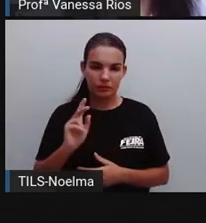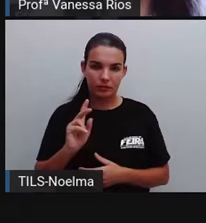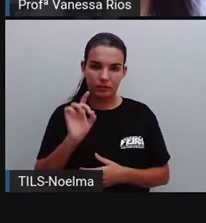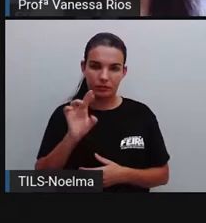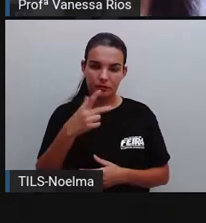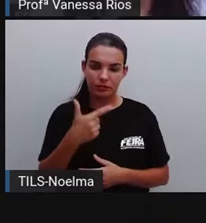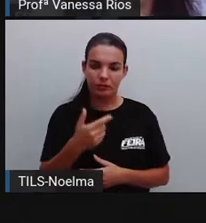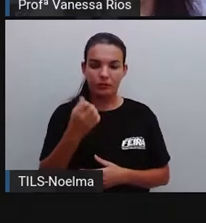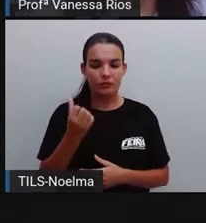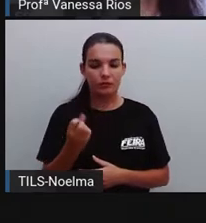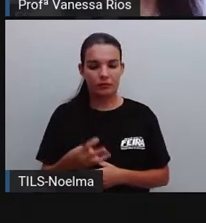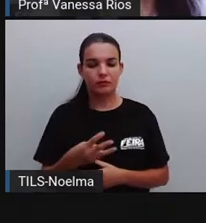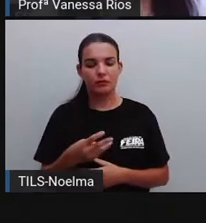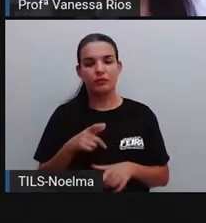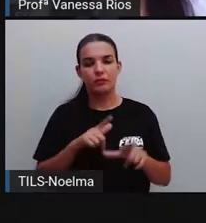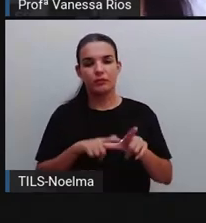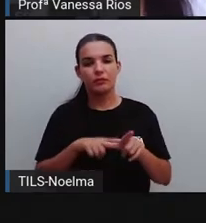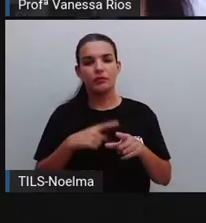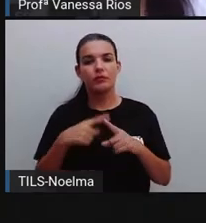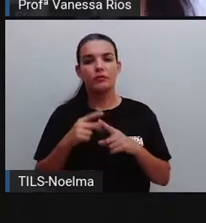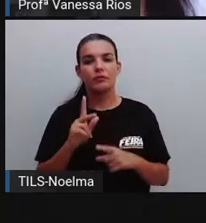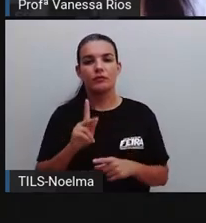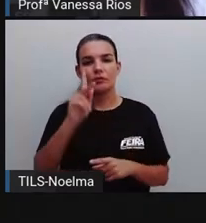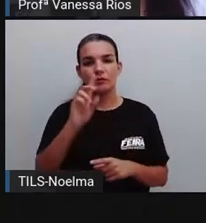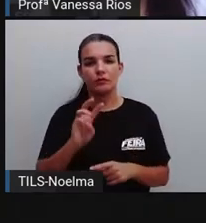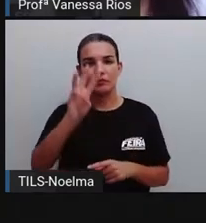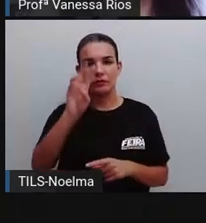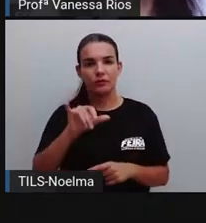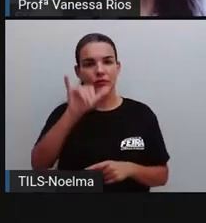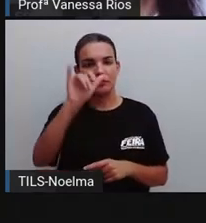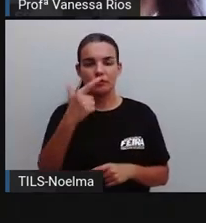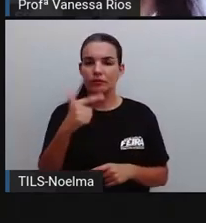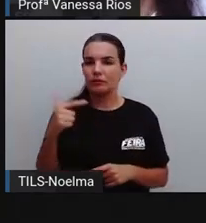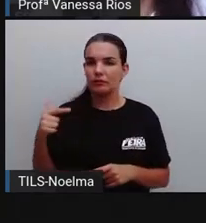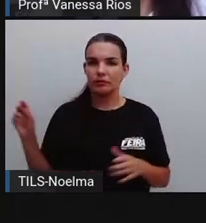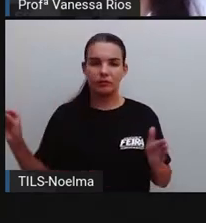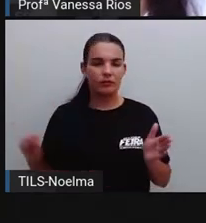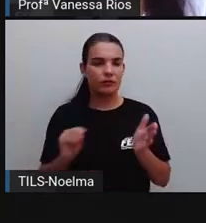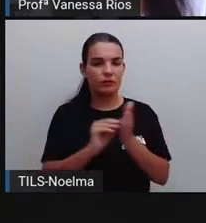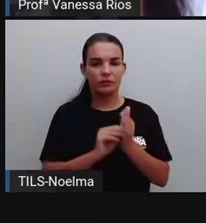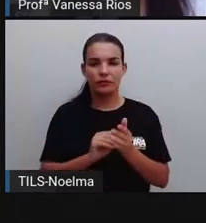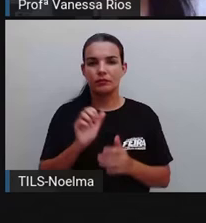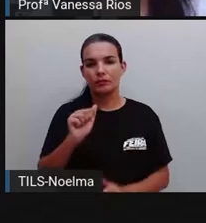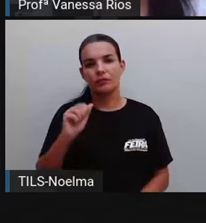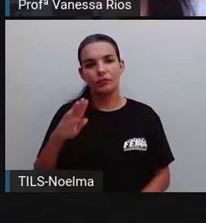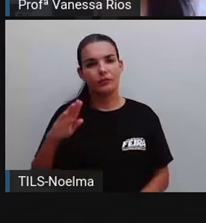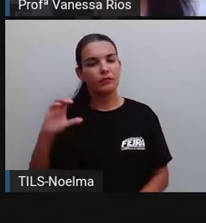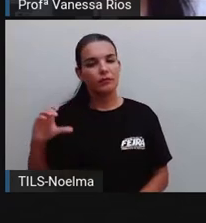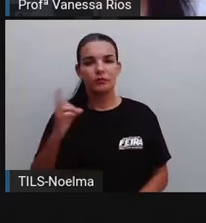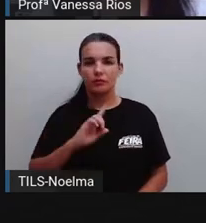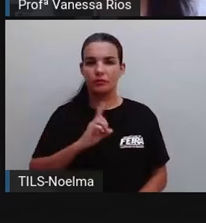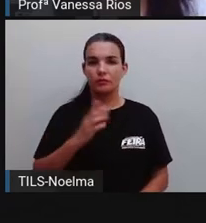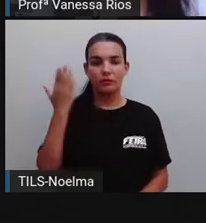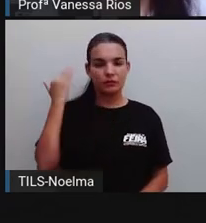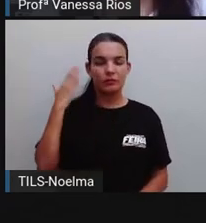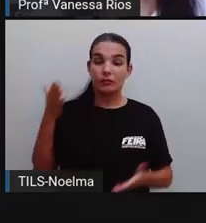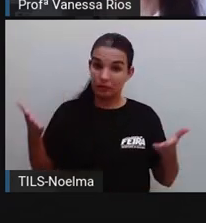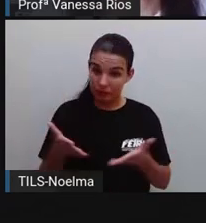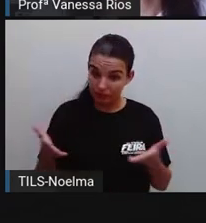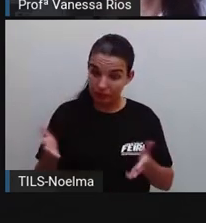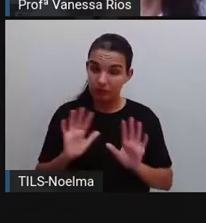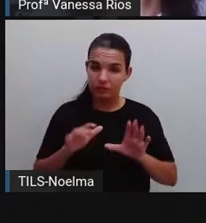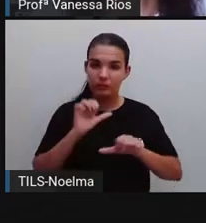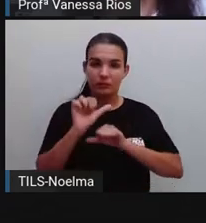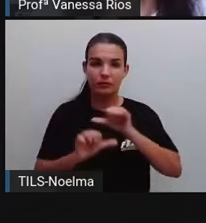23 letras, porque as letras K, W e Y não faziam parte dessa composição. Mas